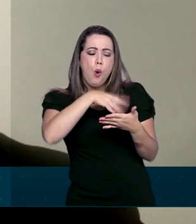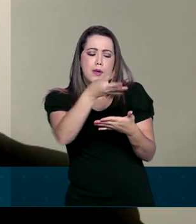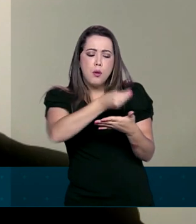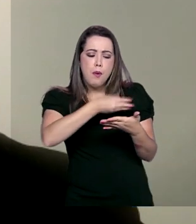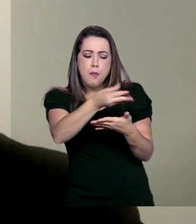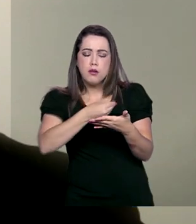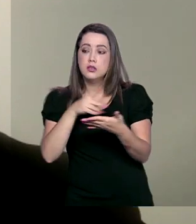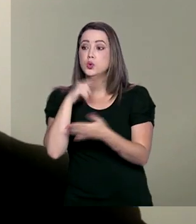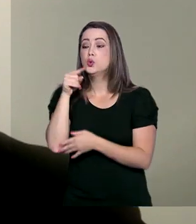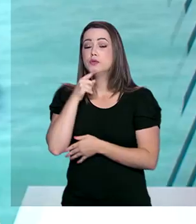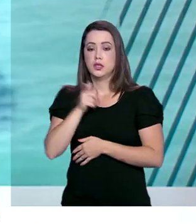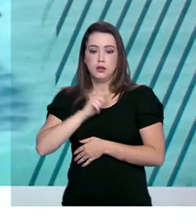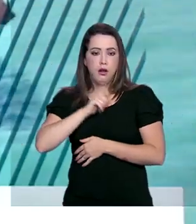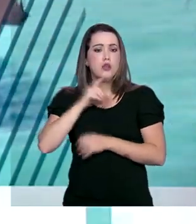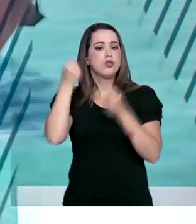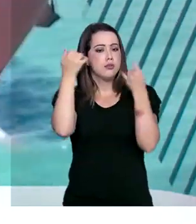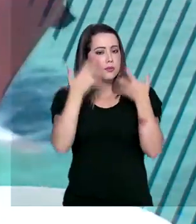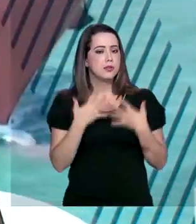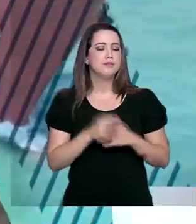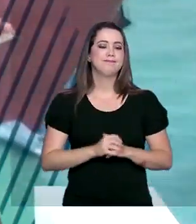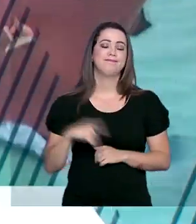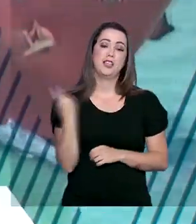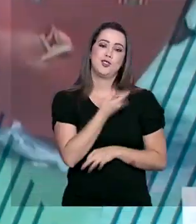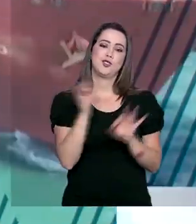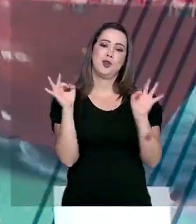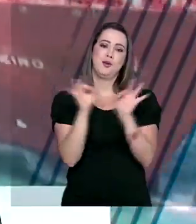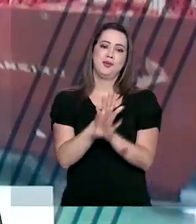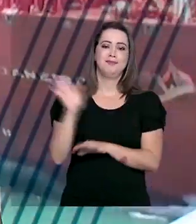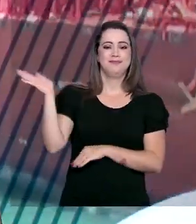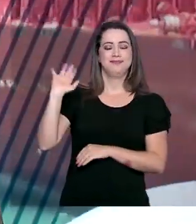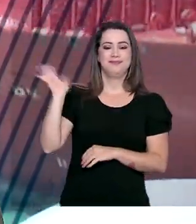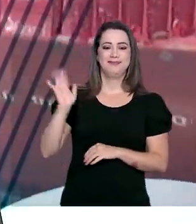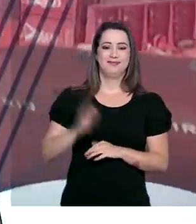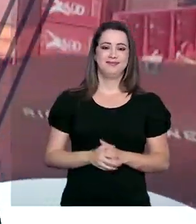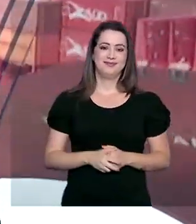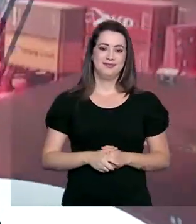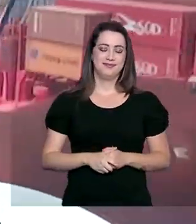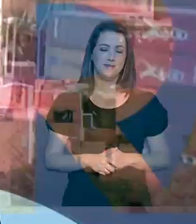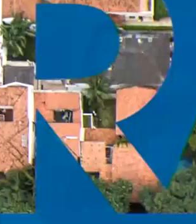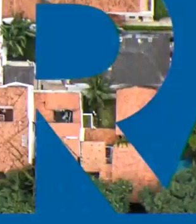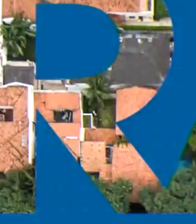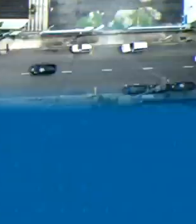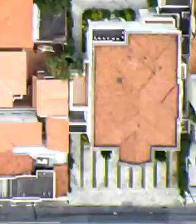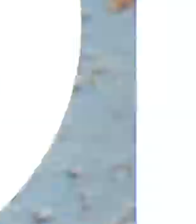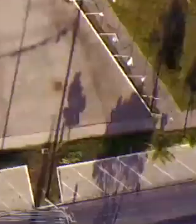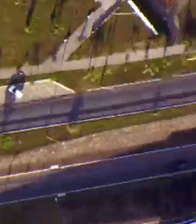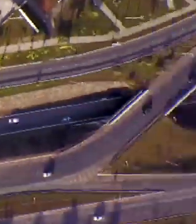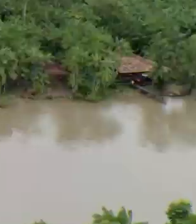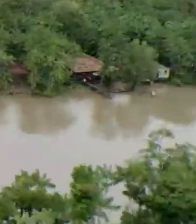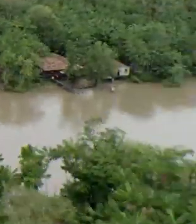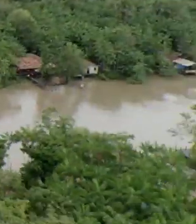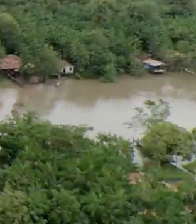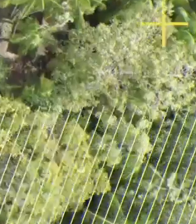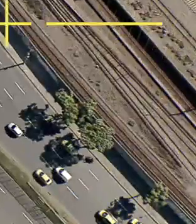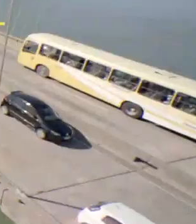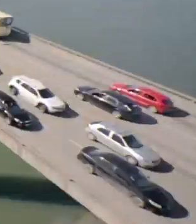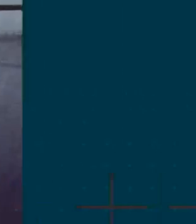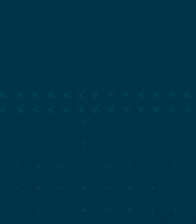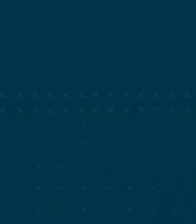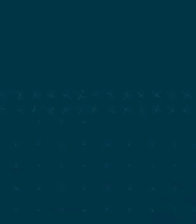tirar as dúvidas. A gente fica por aqui. Até a próxima edição. Tchau, tchau.